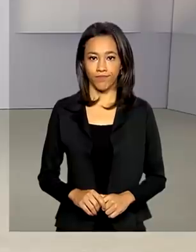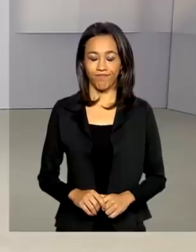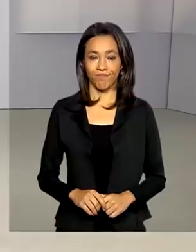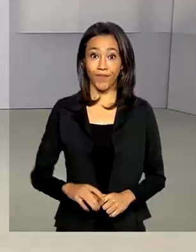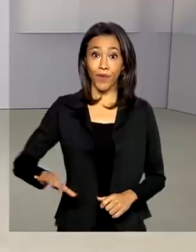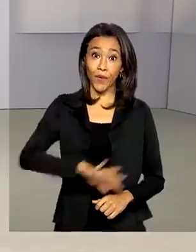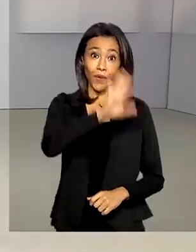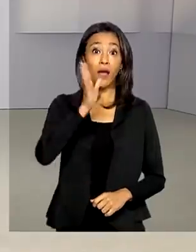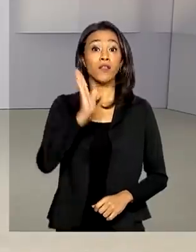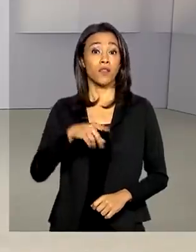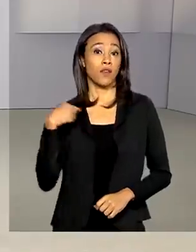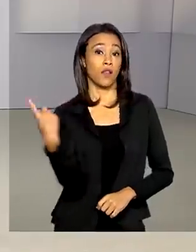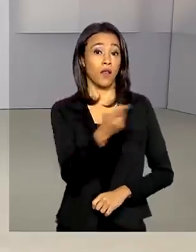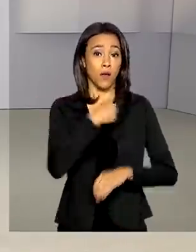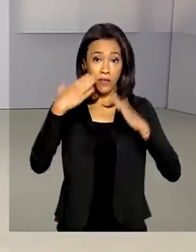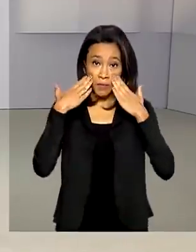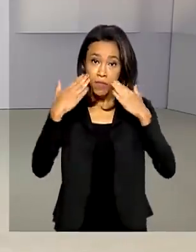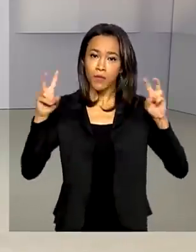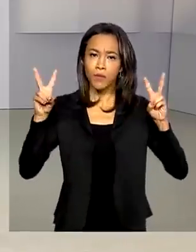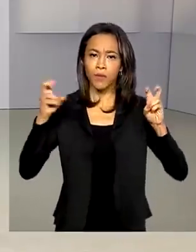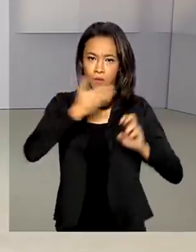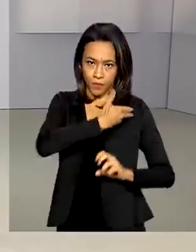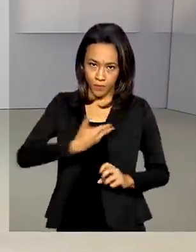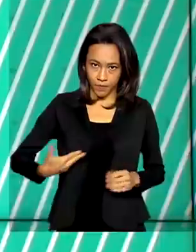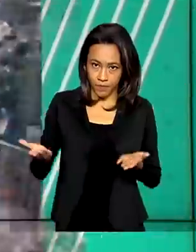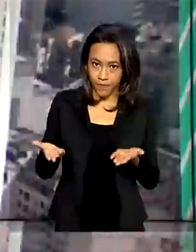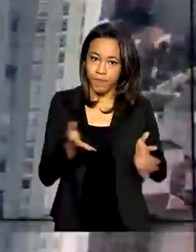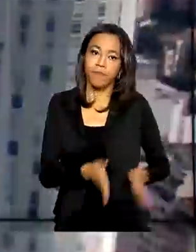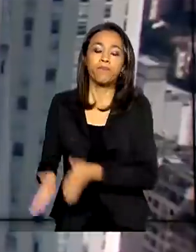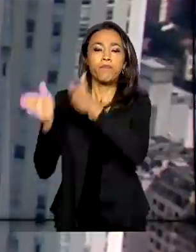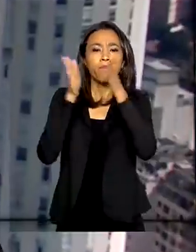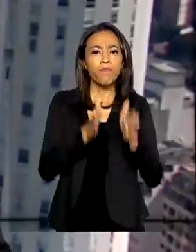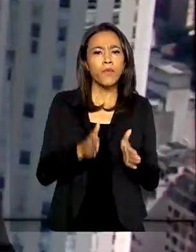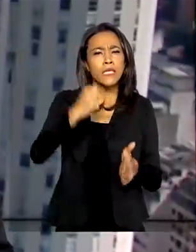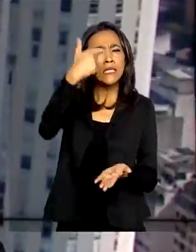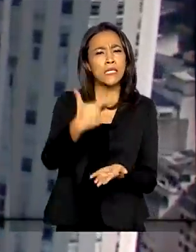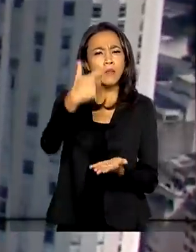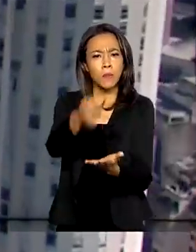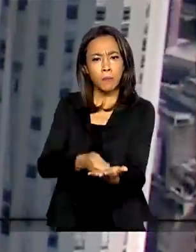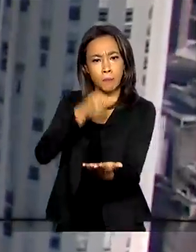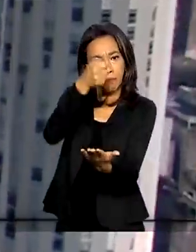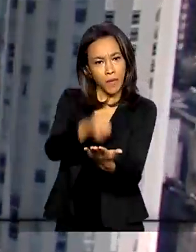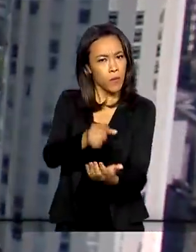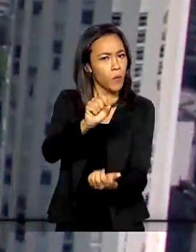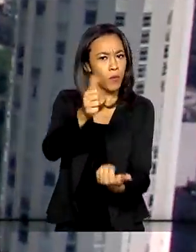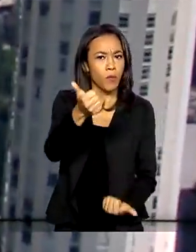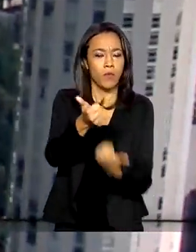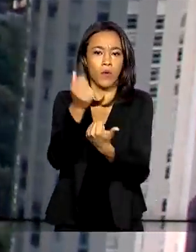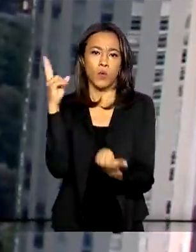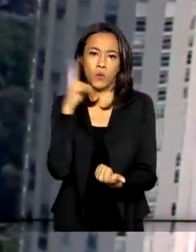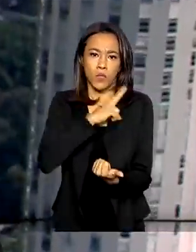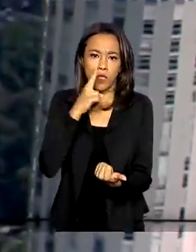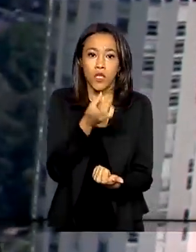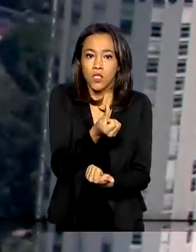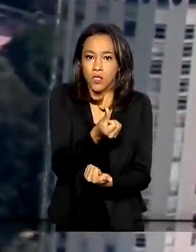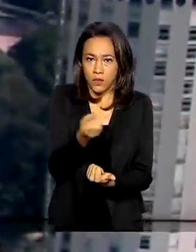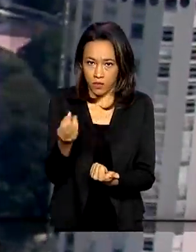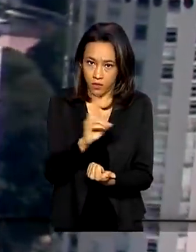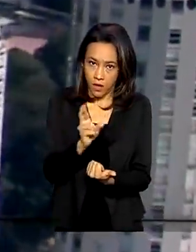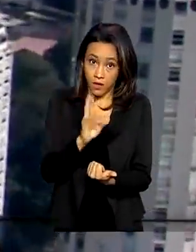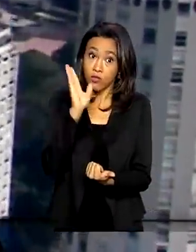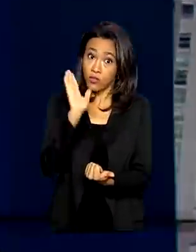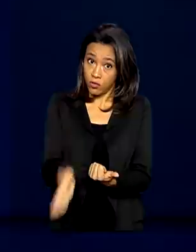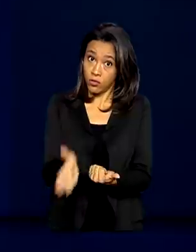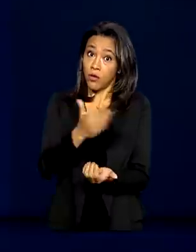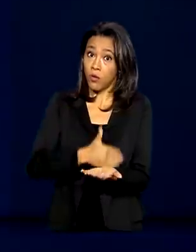Olá, já estamos no ar com o governo agora. A segunda parcela do auxílio emergencial de R$ 600 começa